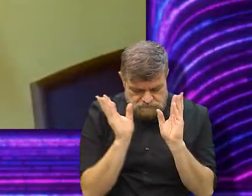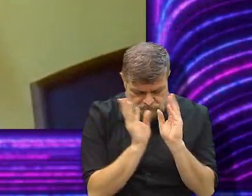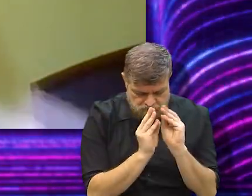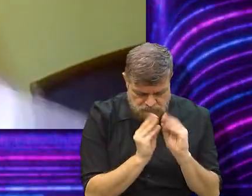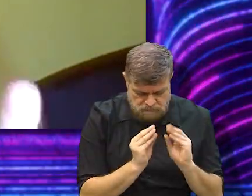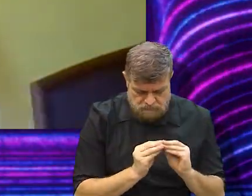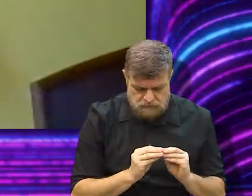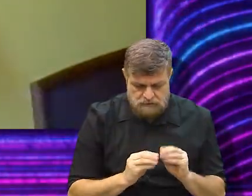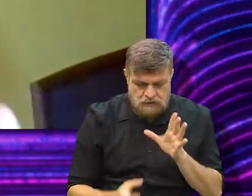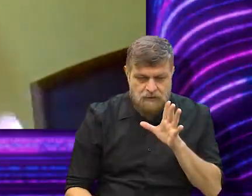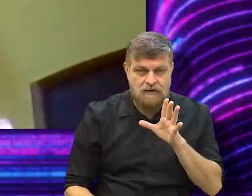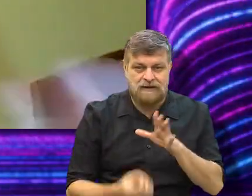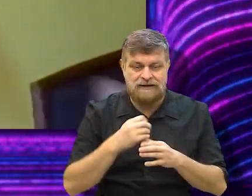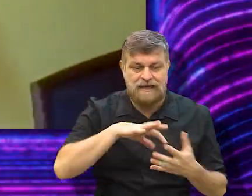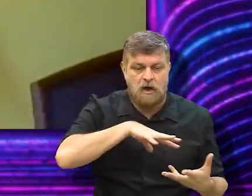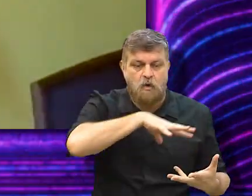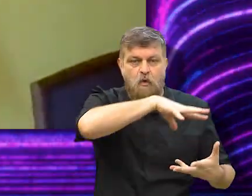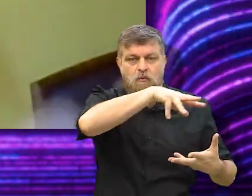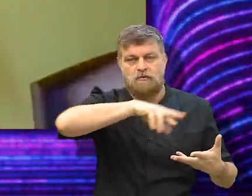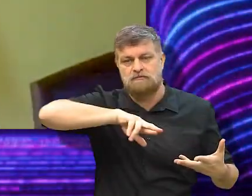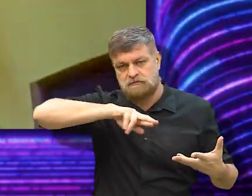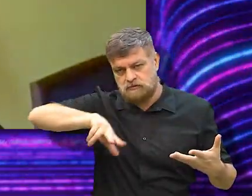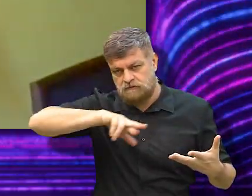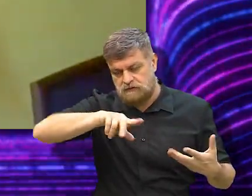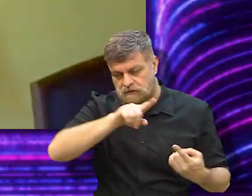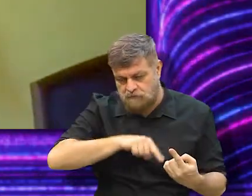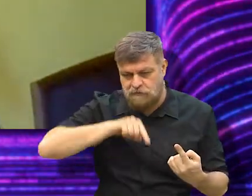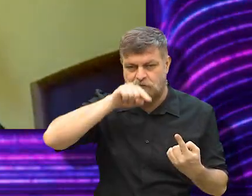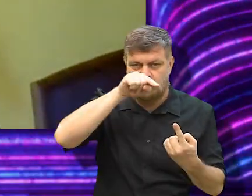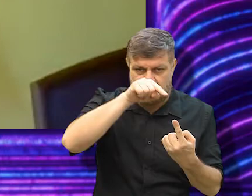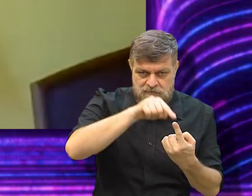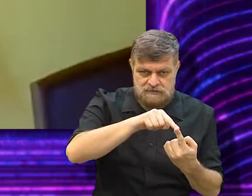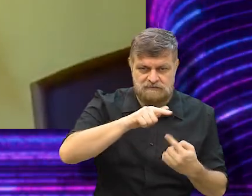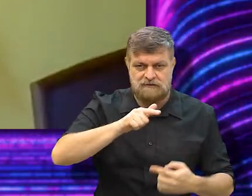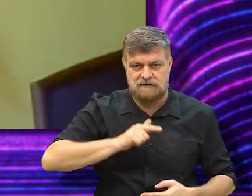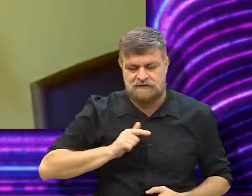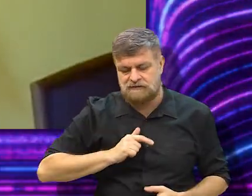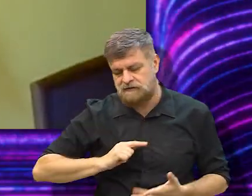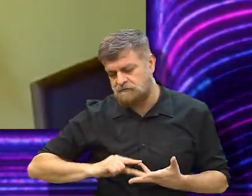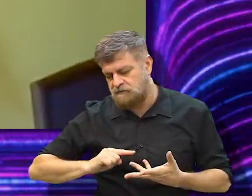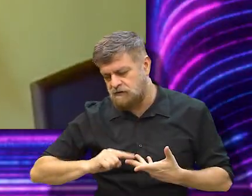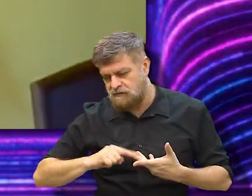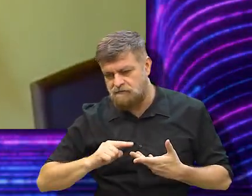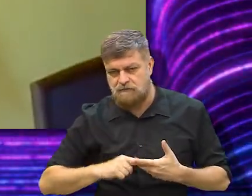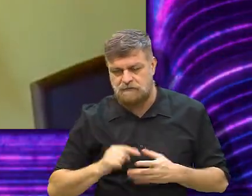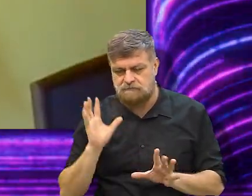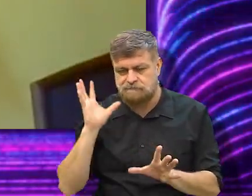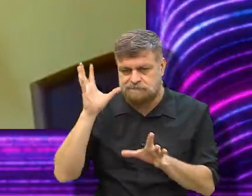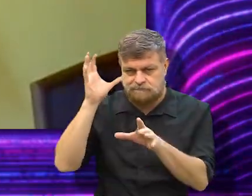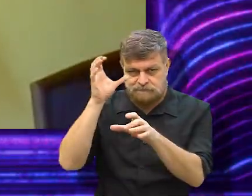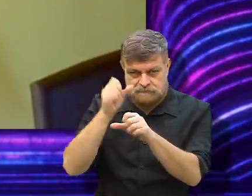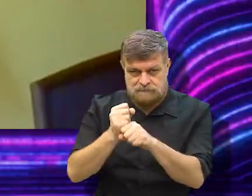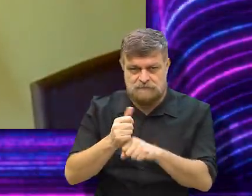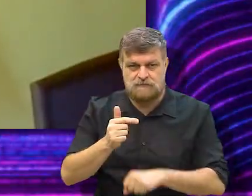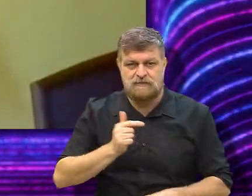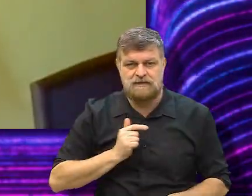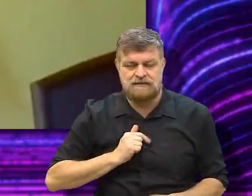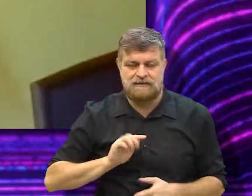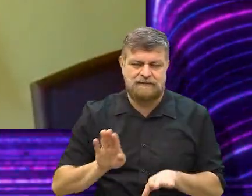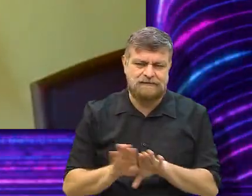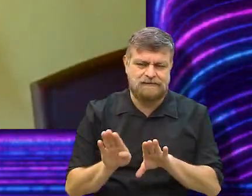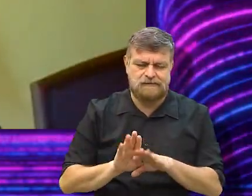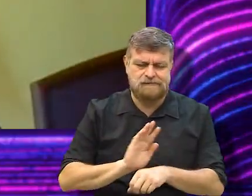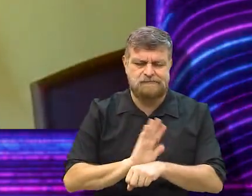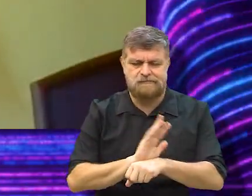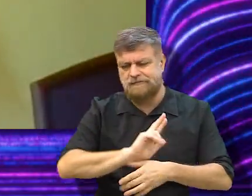E aí eu fiz um universo diferente, mas com algumas similaridades. Então, acho que tem Gata, tem Divergente. Tem um pouco de Jogos Vorazes.